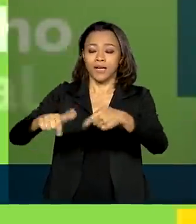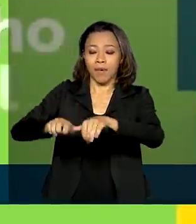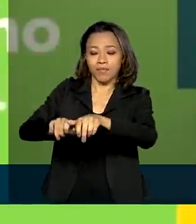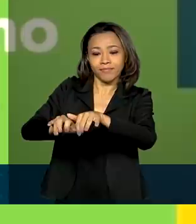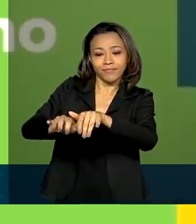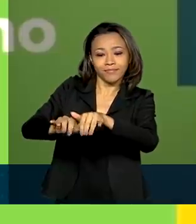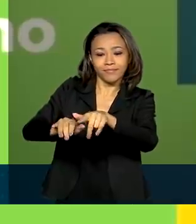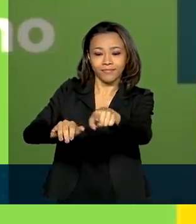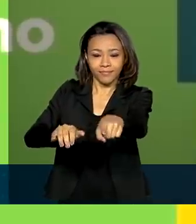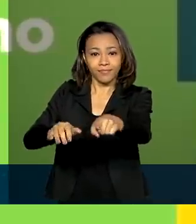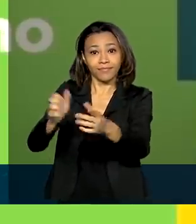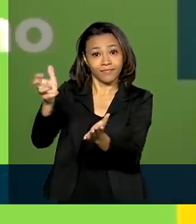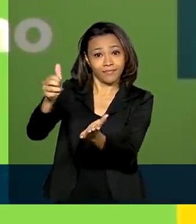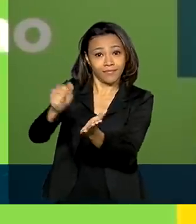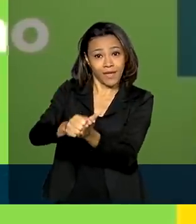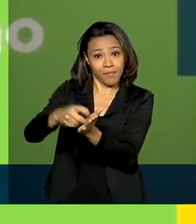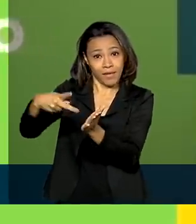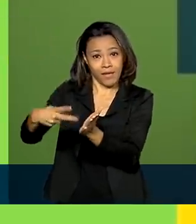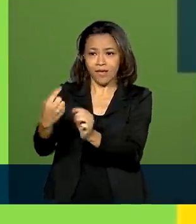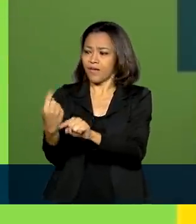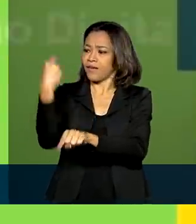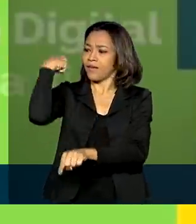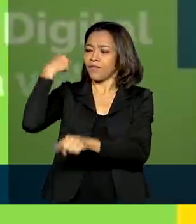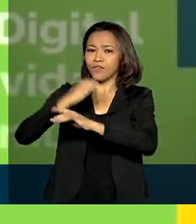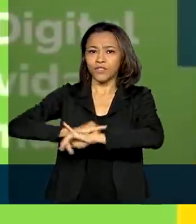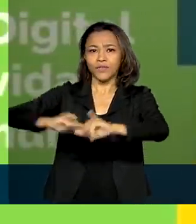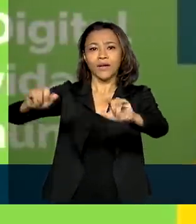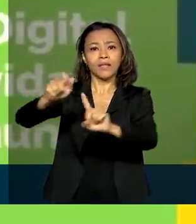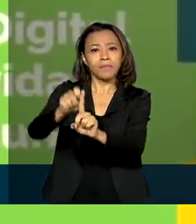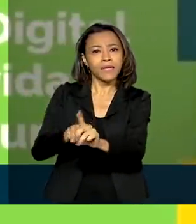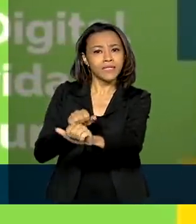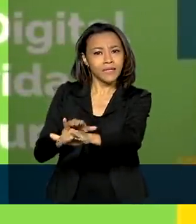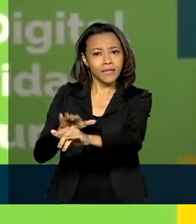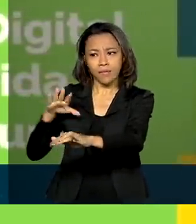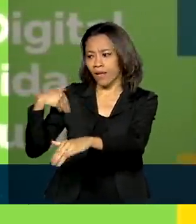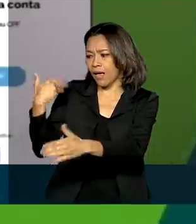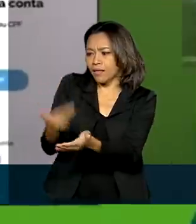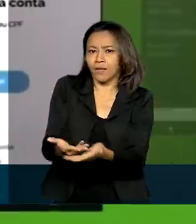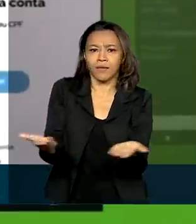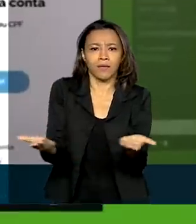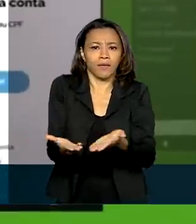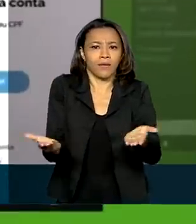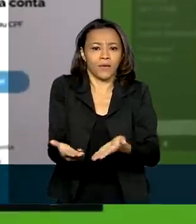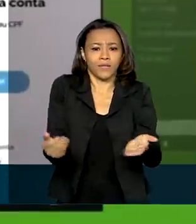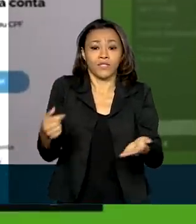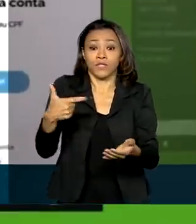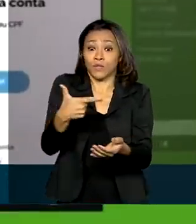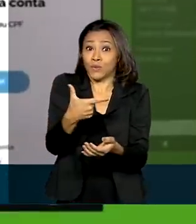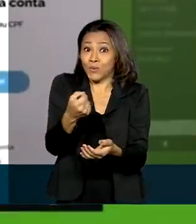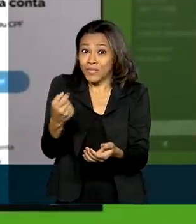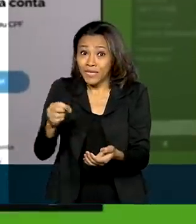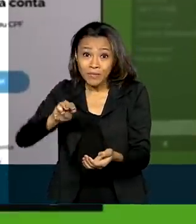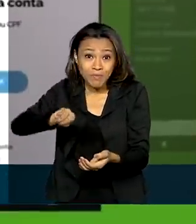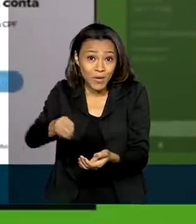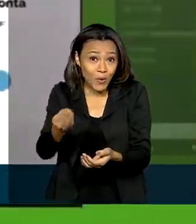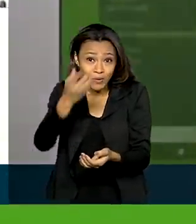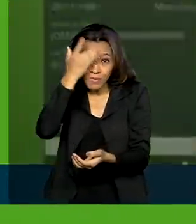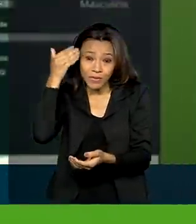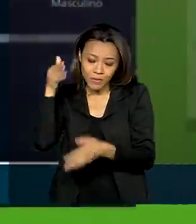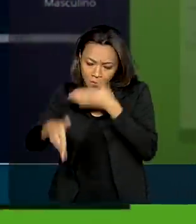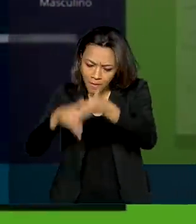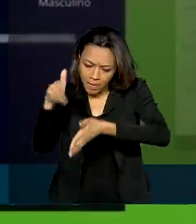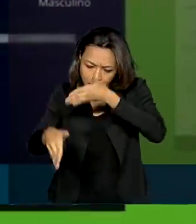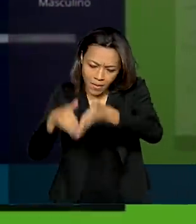A ferramenta foi lançada em setembro do ano passado. De lá para cá já somam 200 milhões de acessos